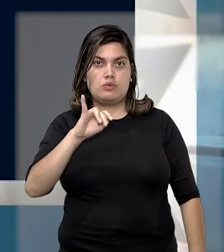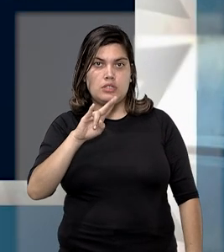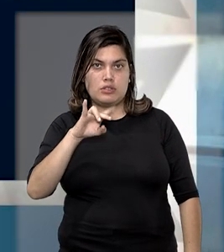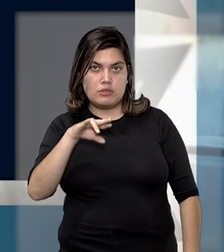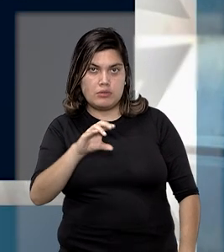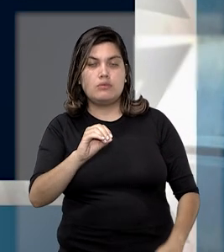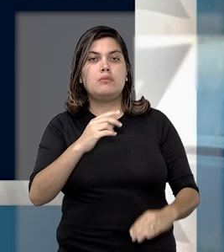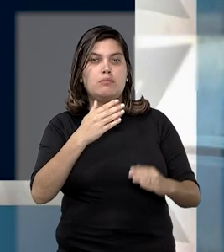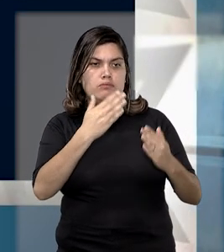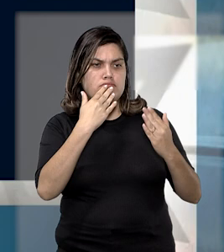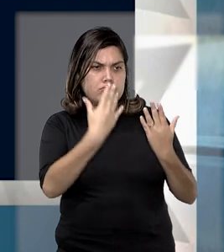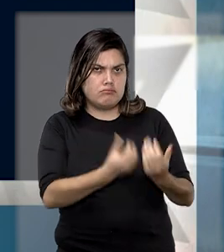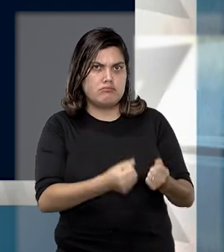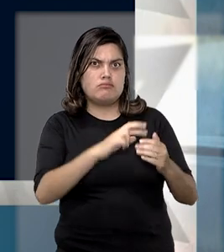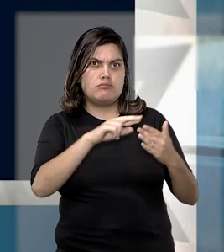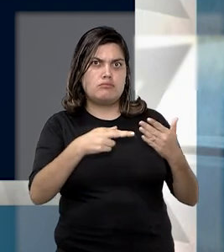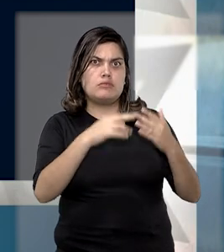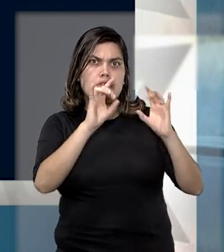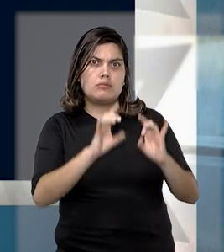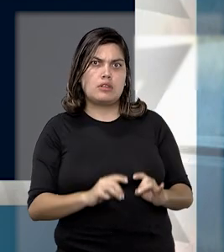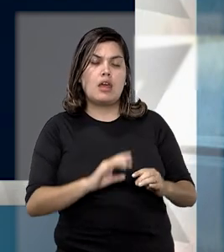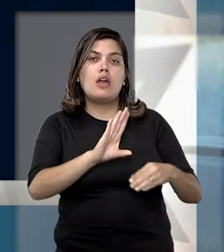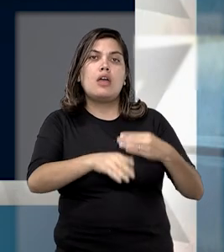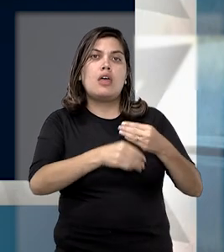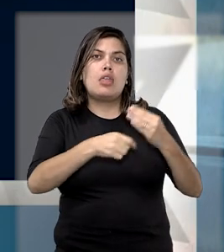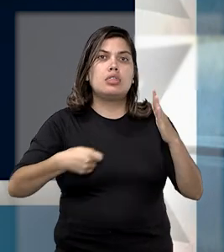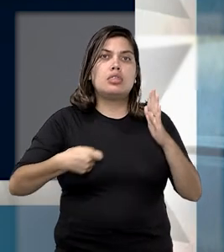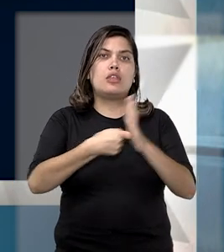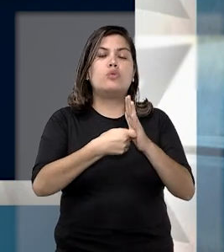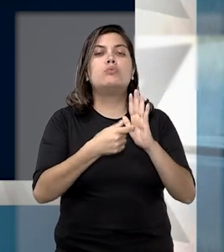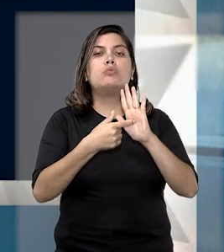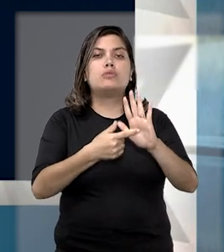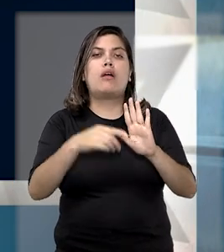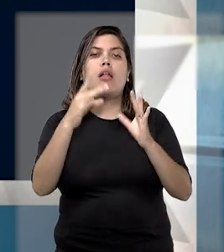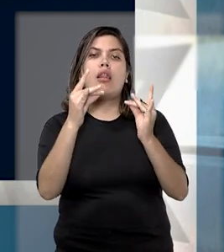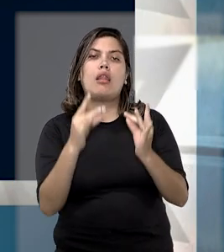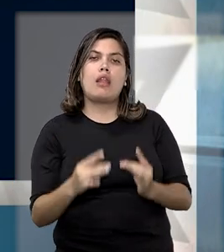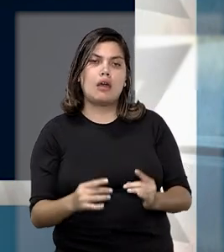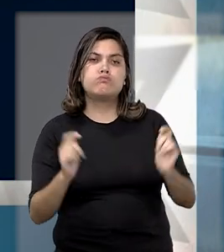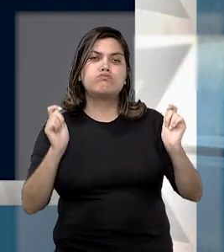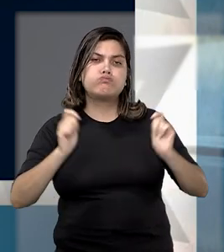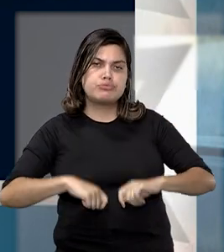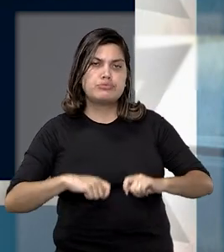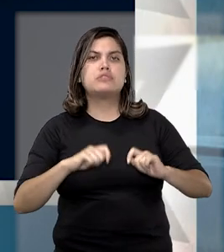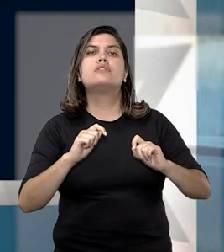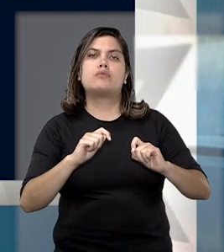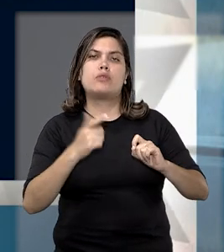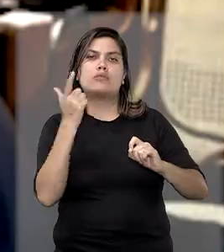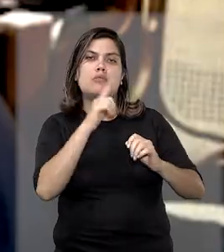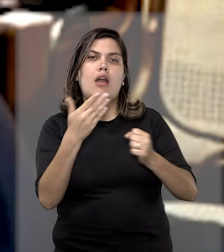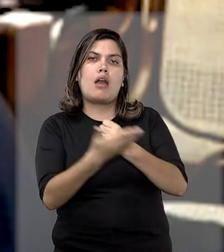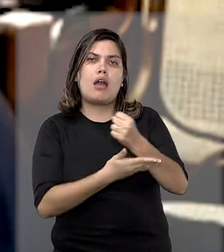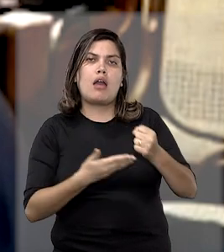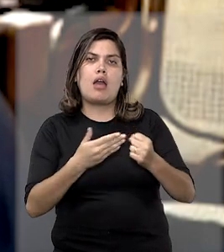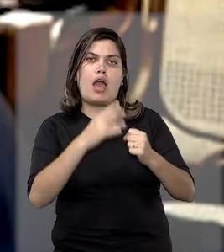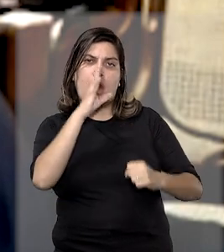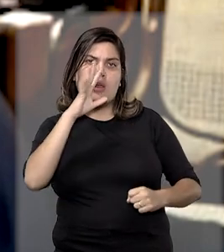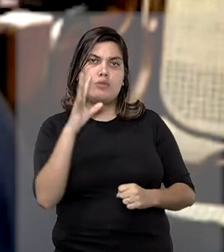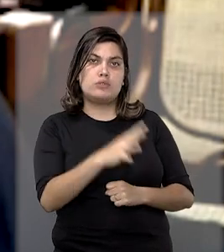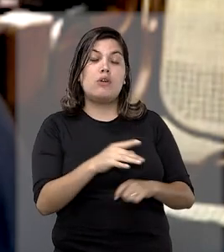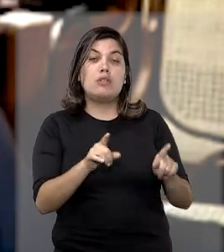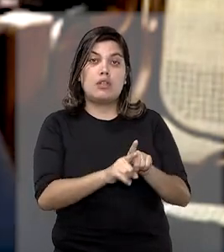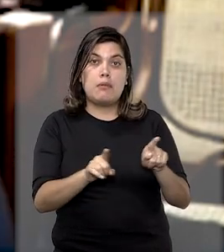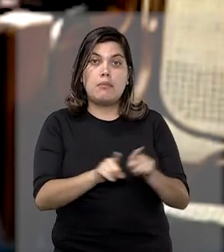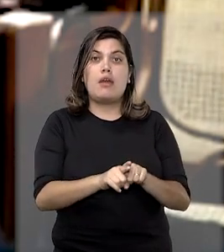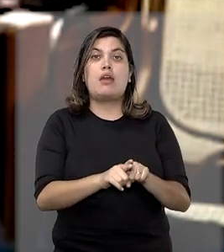que assumiu a Relatoria do Recurso Especial, reforçou que a denúncia trouxe elementos suficientes para embasar as acusações